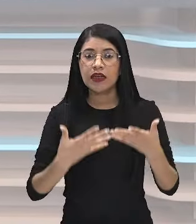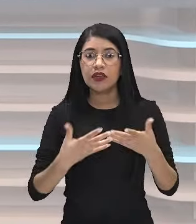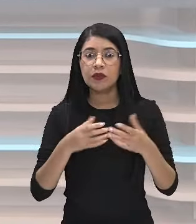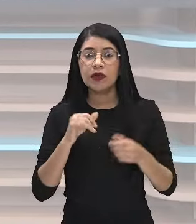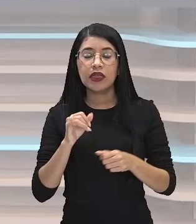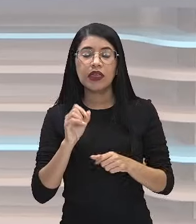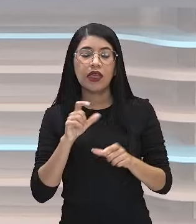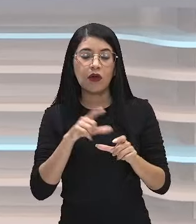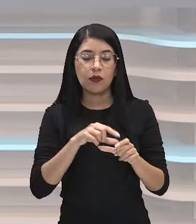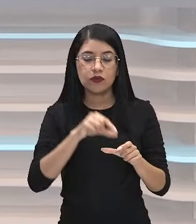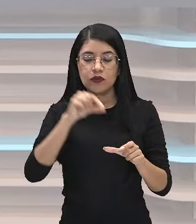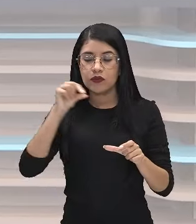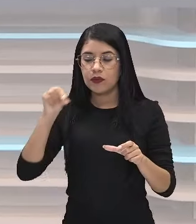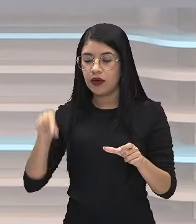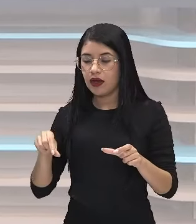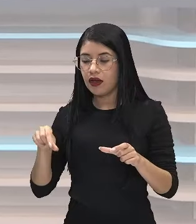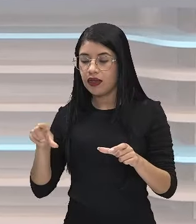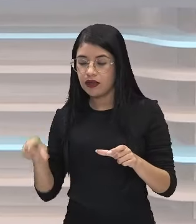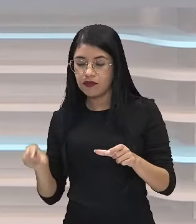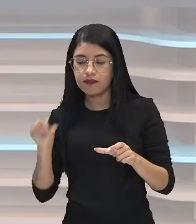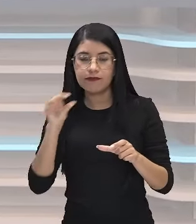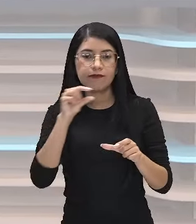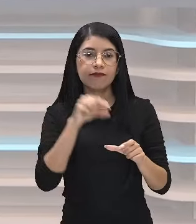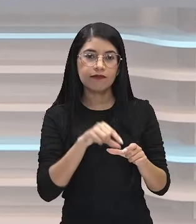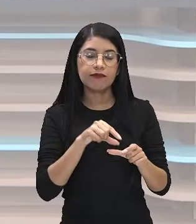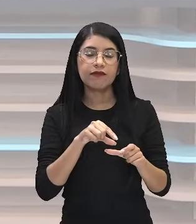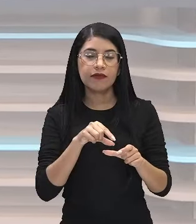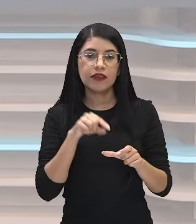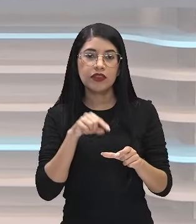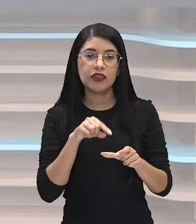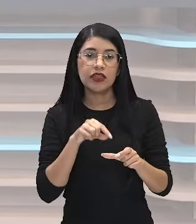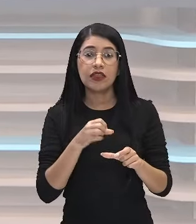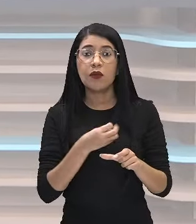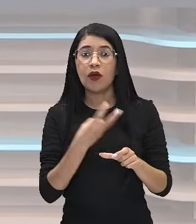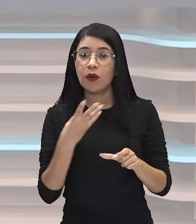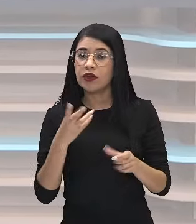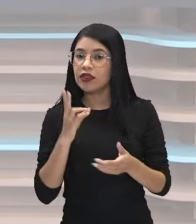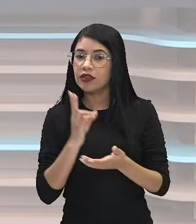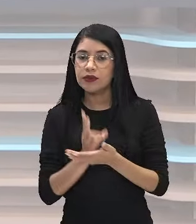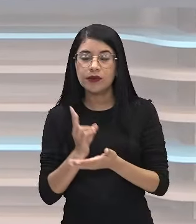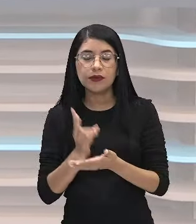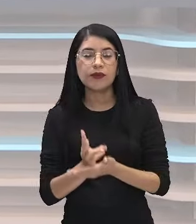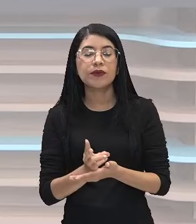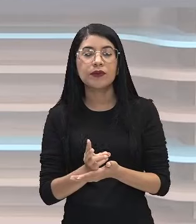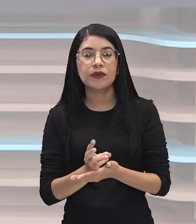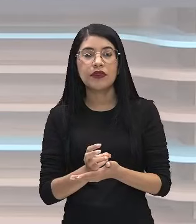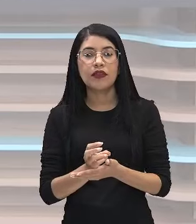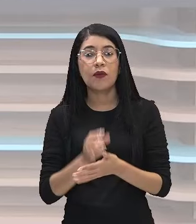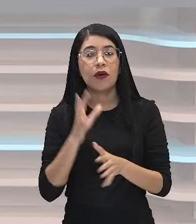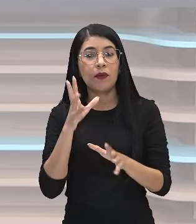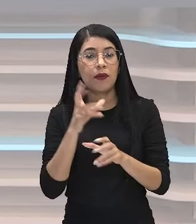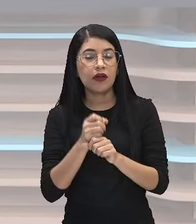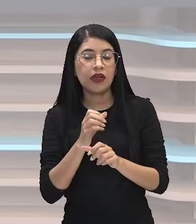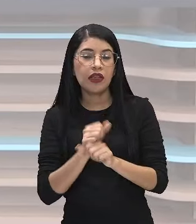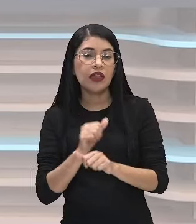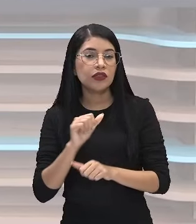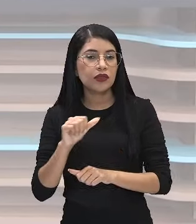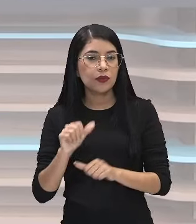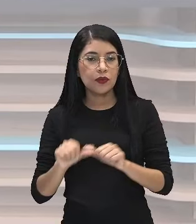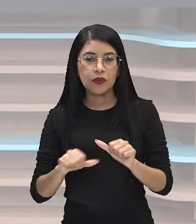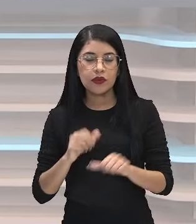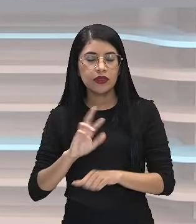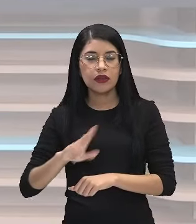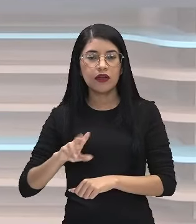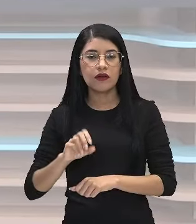bola e devolvo de novo. Então, não vai mudar a quantidade de bolas que tem dentro da urna, ou seja, o espaço amostral não vai mudar. Não vai